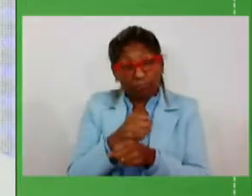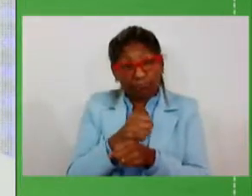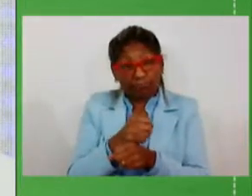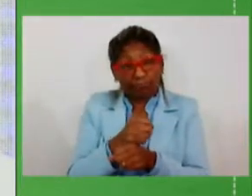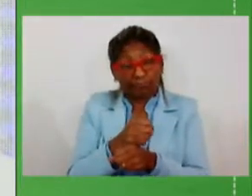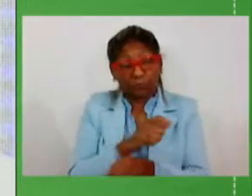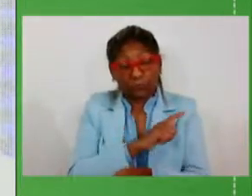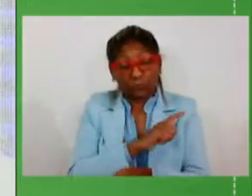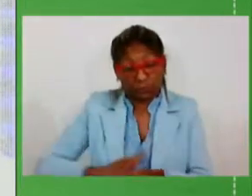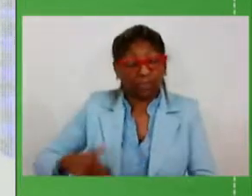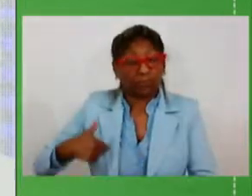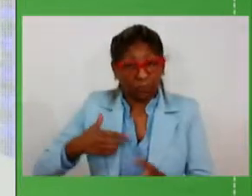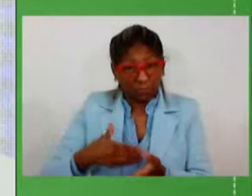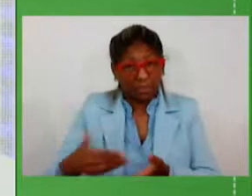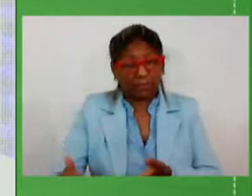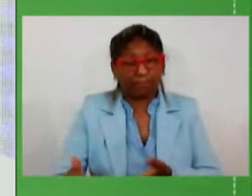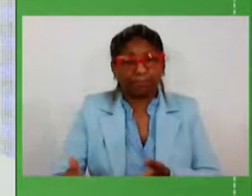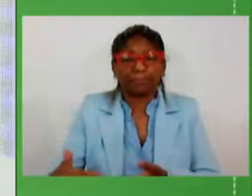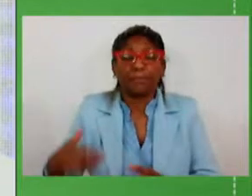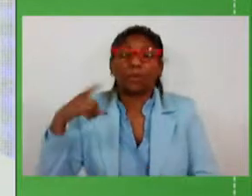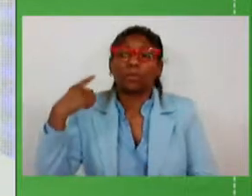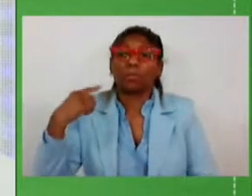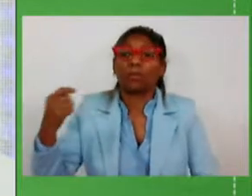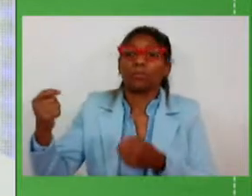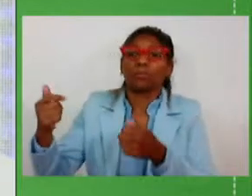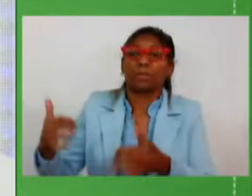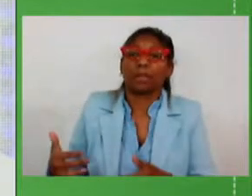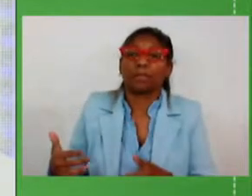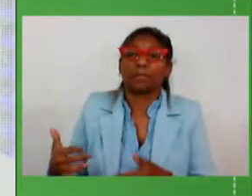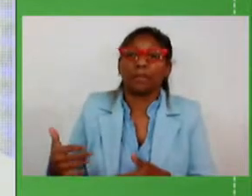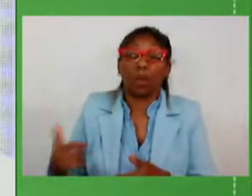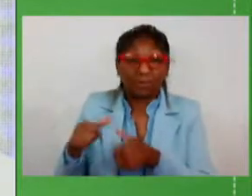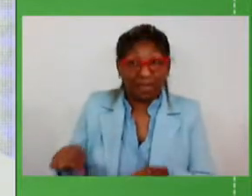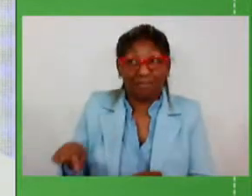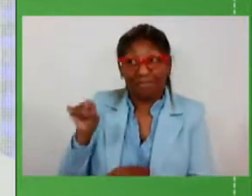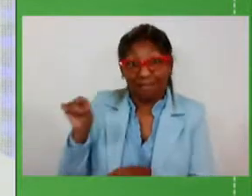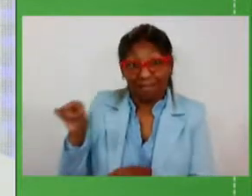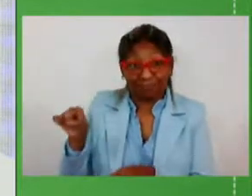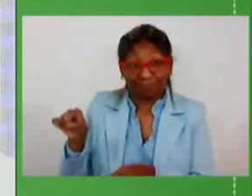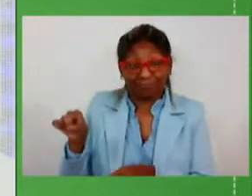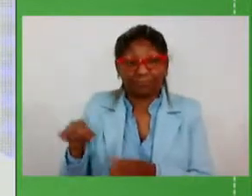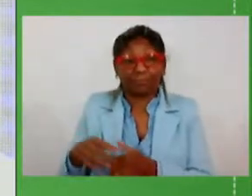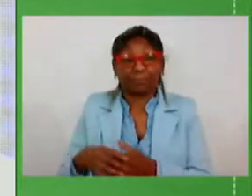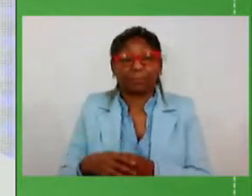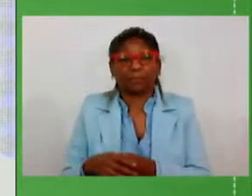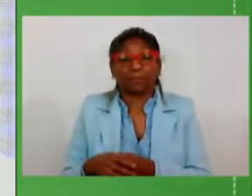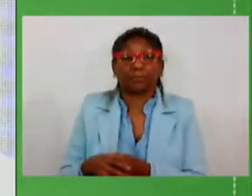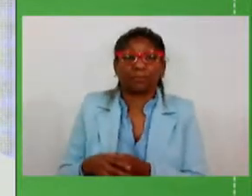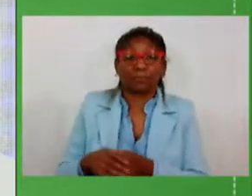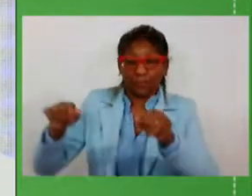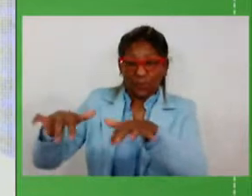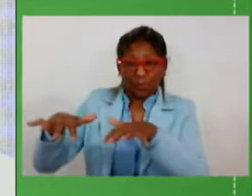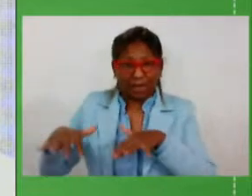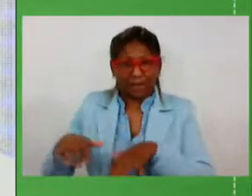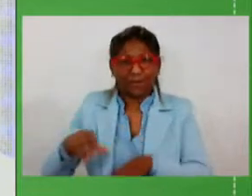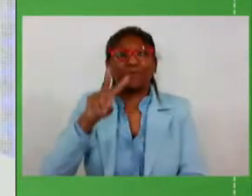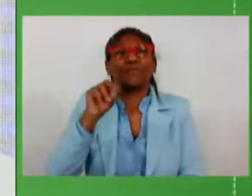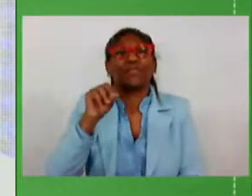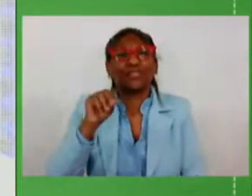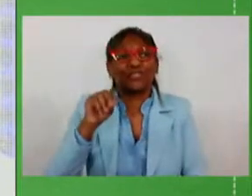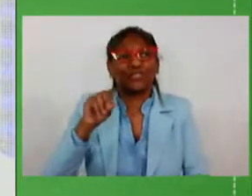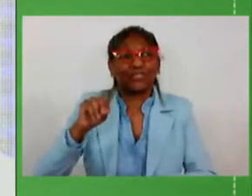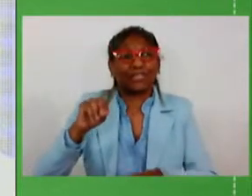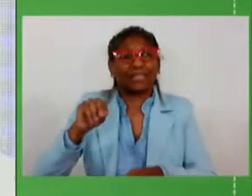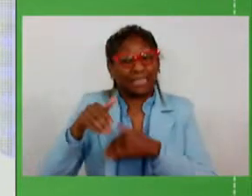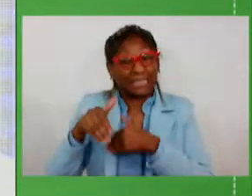legislativo aos deputados quando tive a oportunidade de estar lá no plenário 20 de setembro que